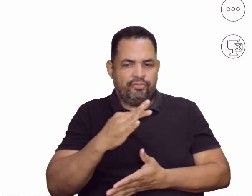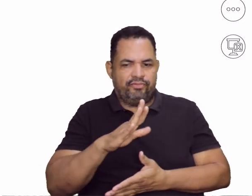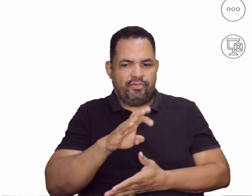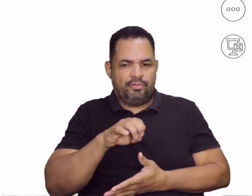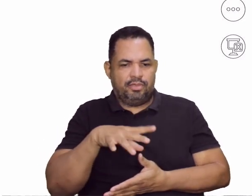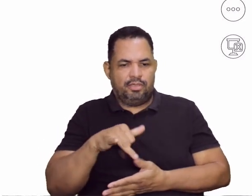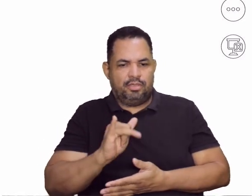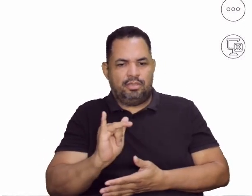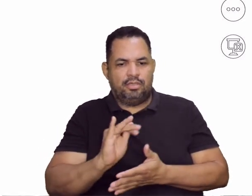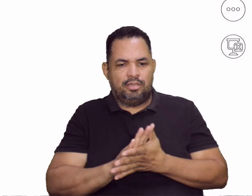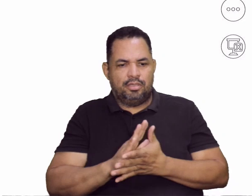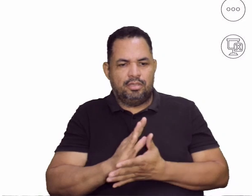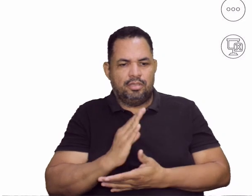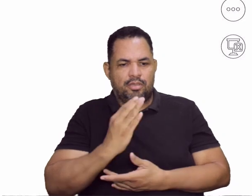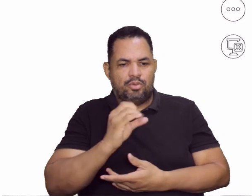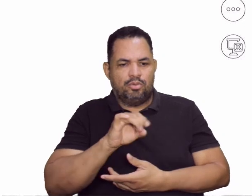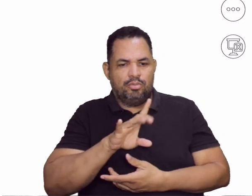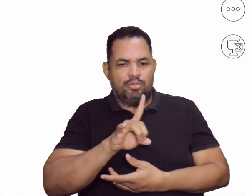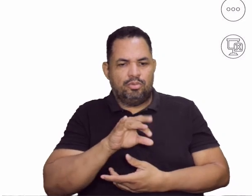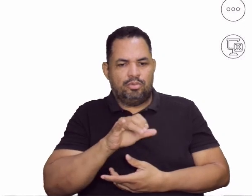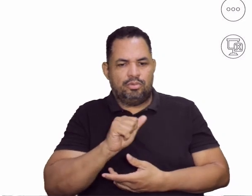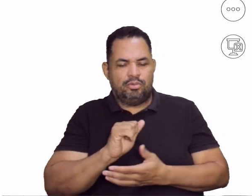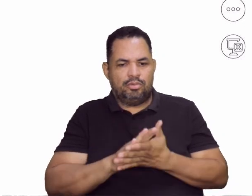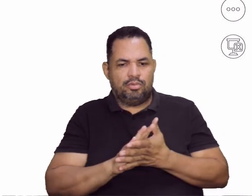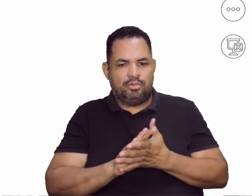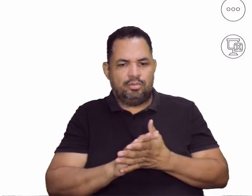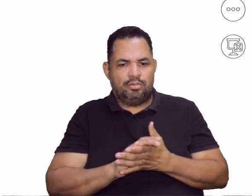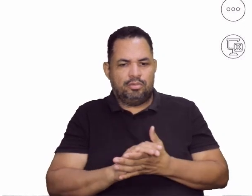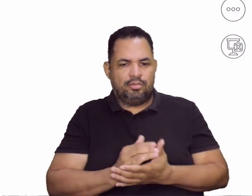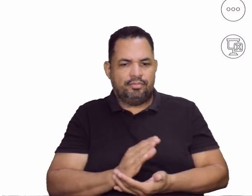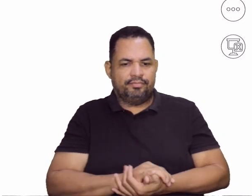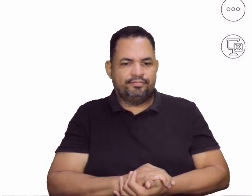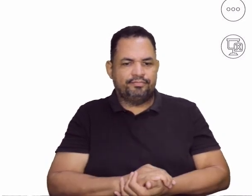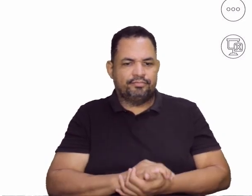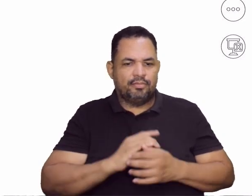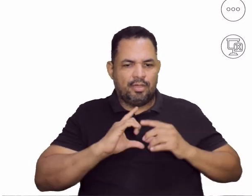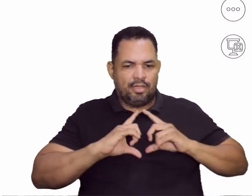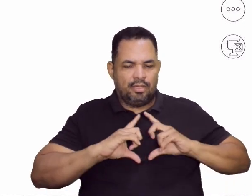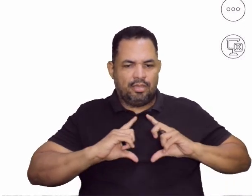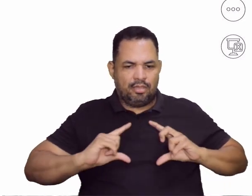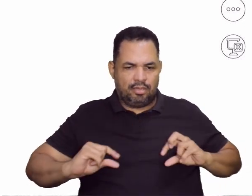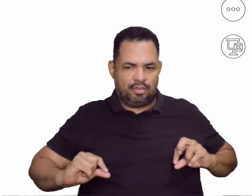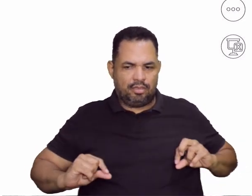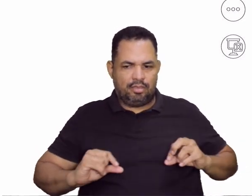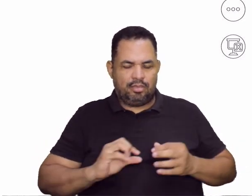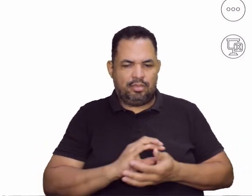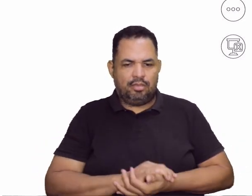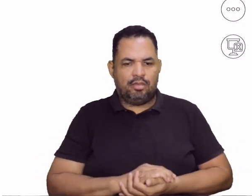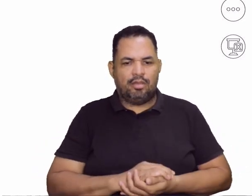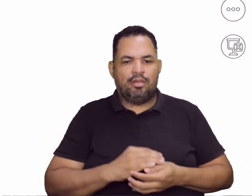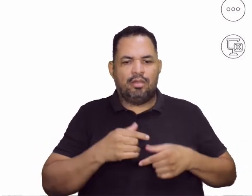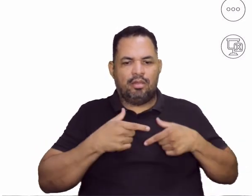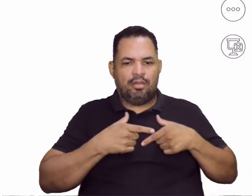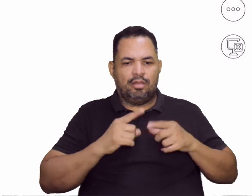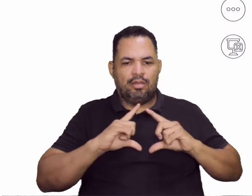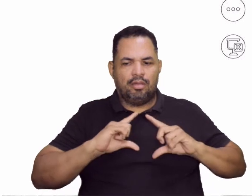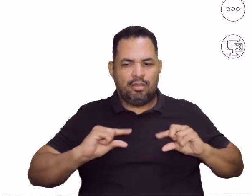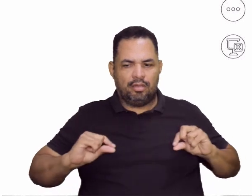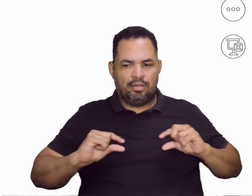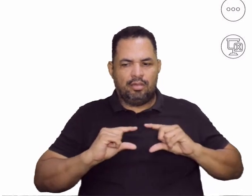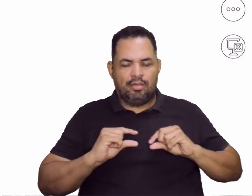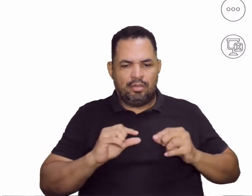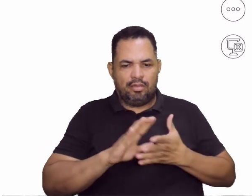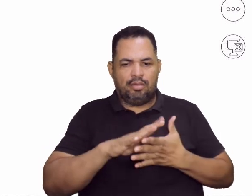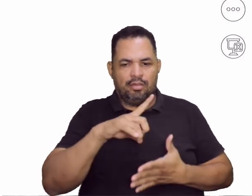Japão, que se tornaria o Nintendo Entertainment System, né? Nos Estados Unidos, em 85. A gente